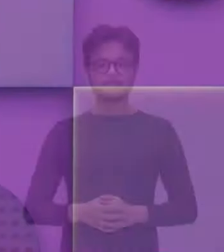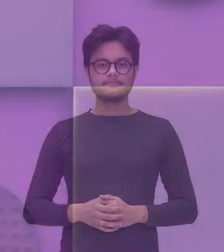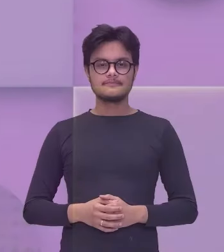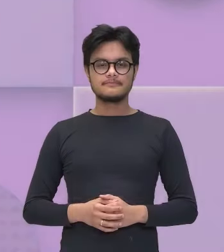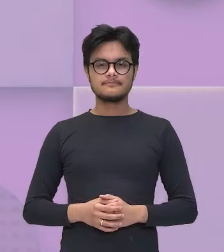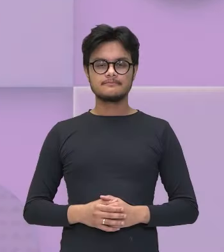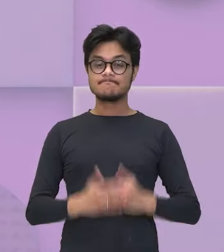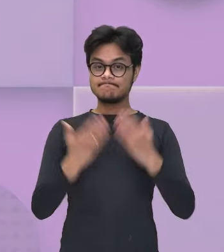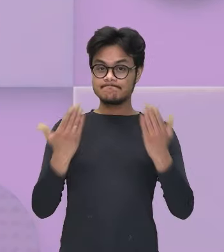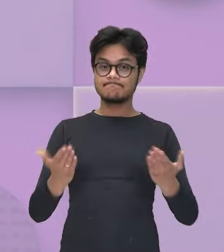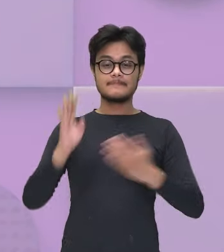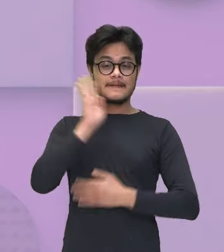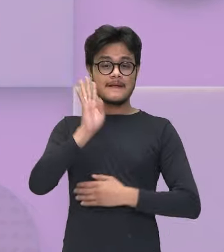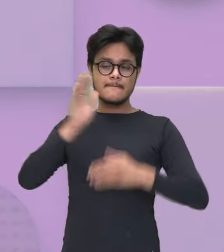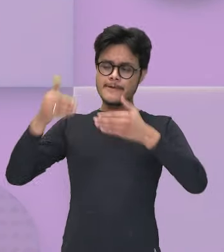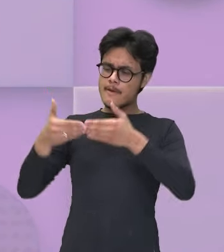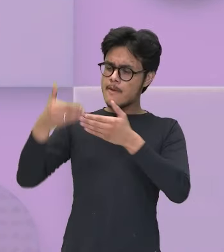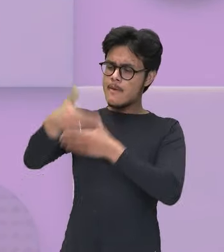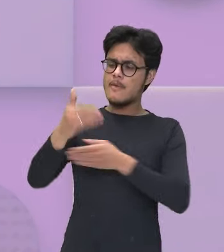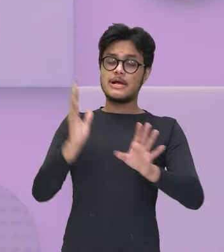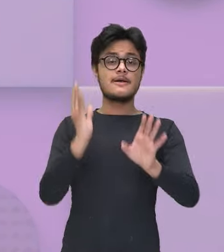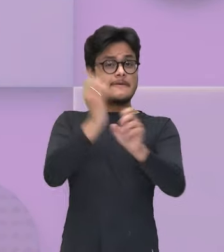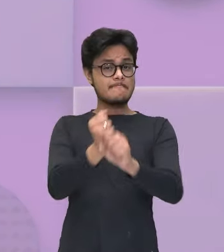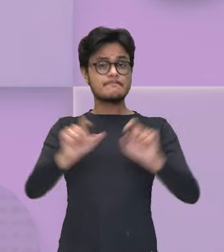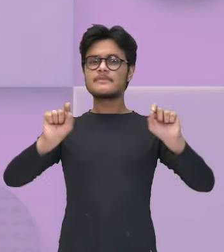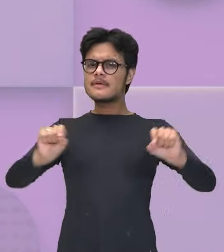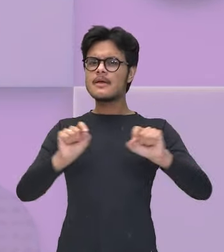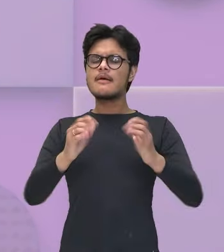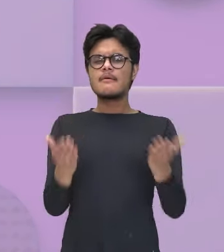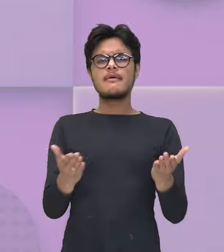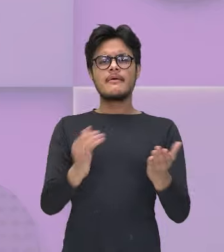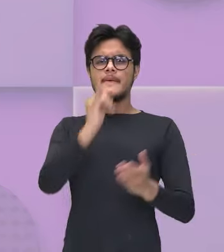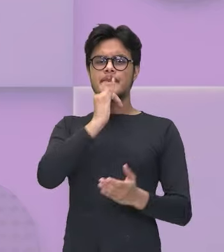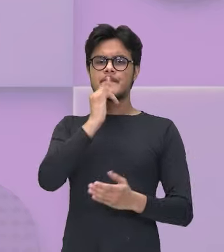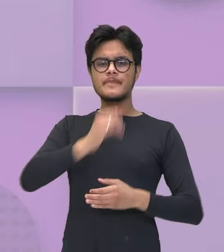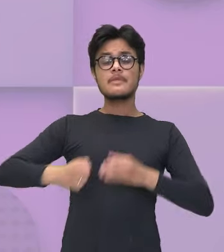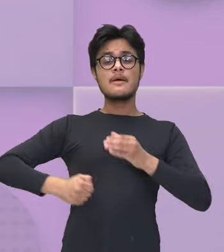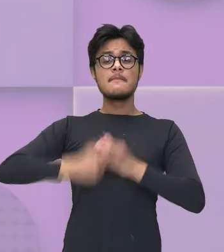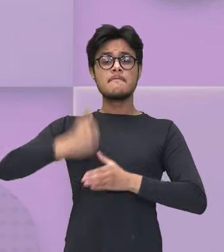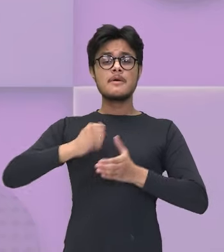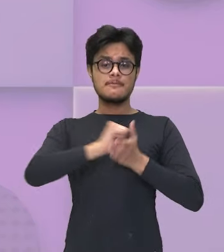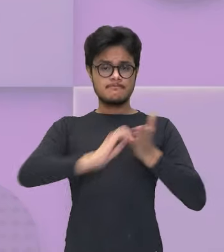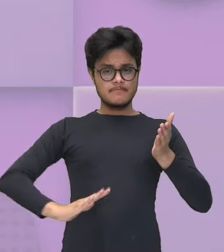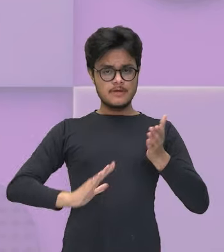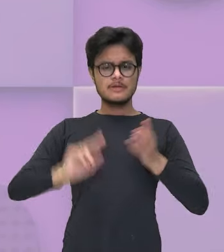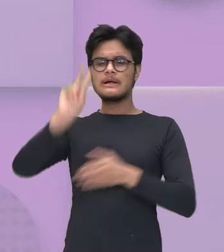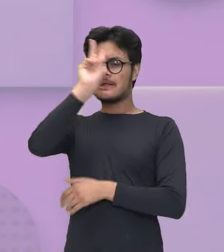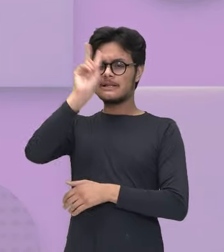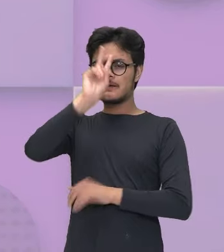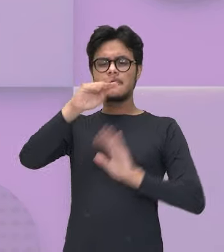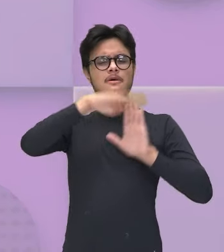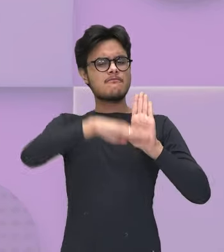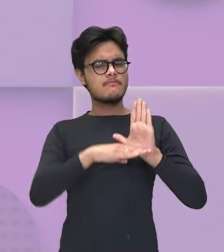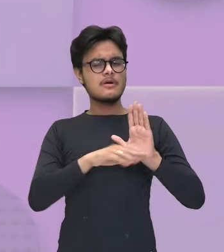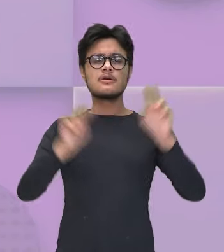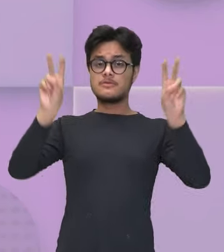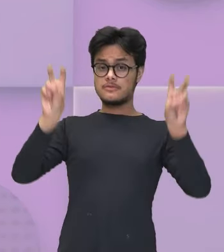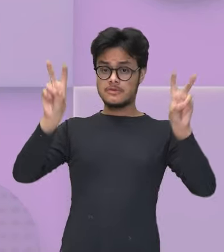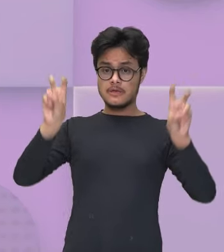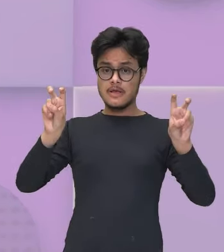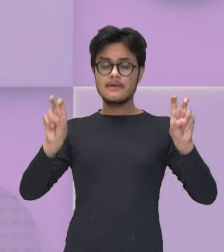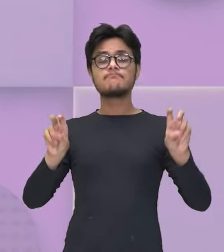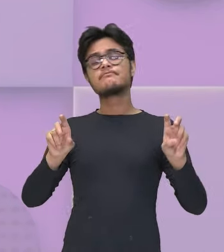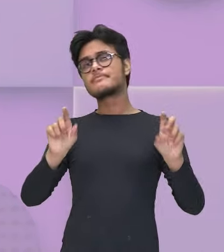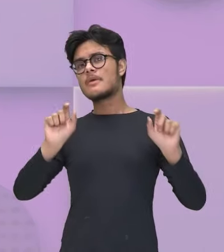Muito bem, então para iniciar a nossa revisão, vamos aí a nossa primeira questão relembrando aí o problema que